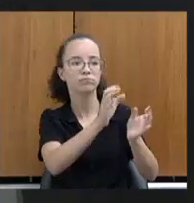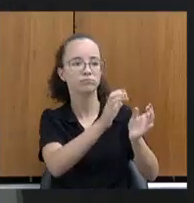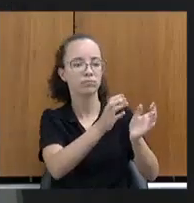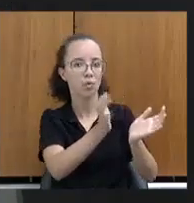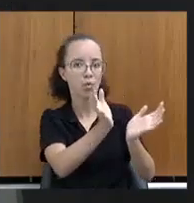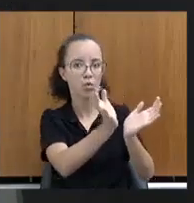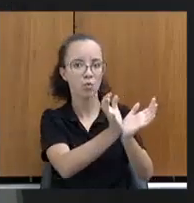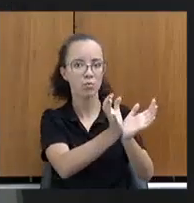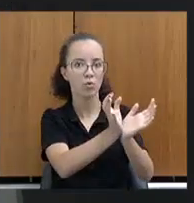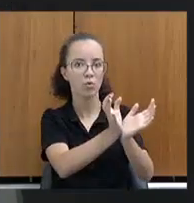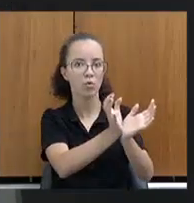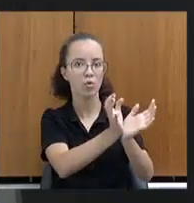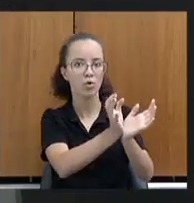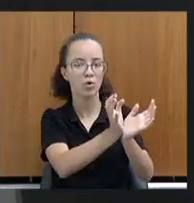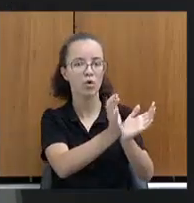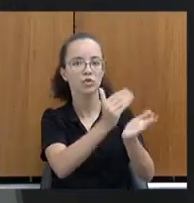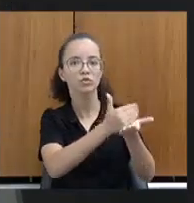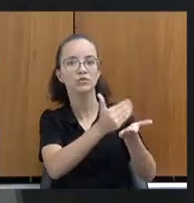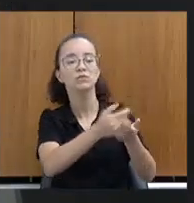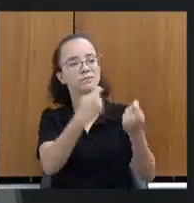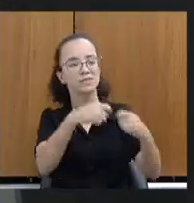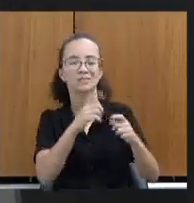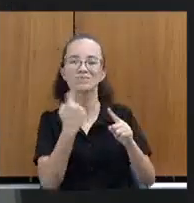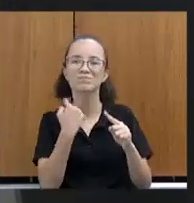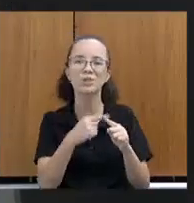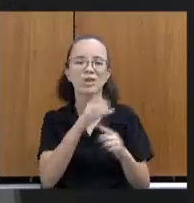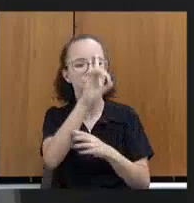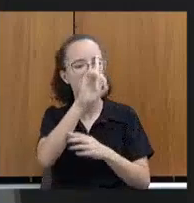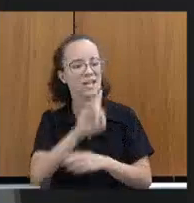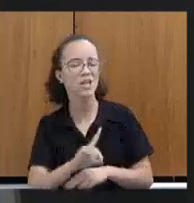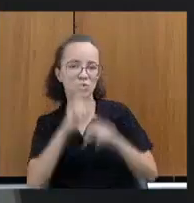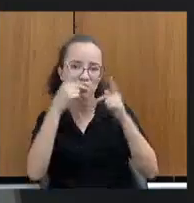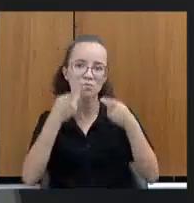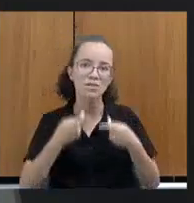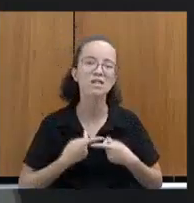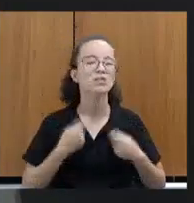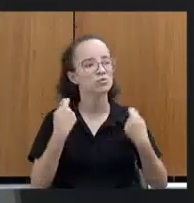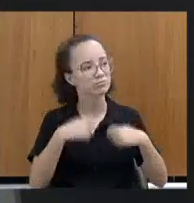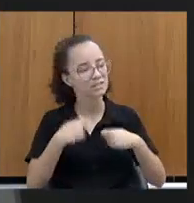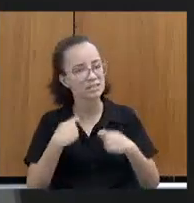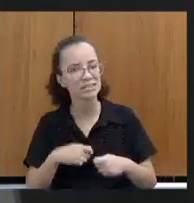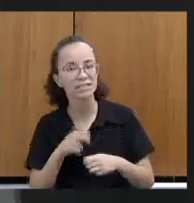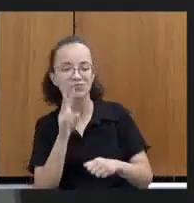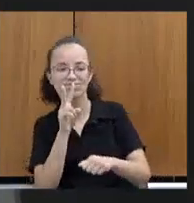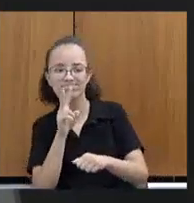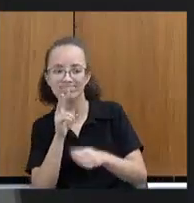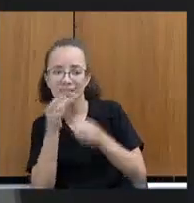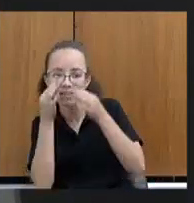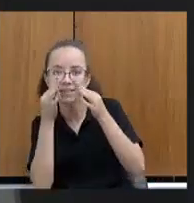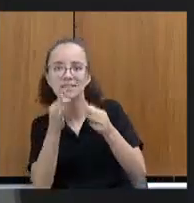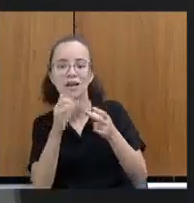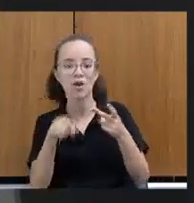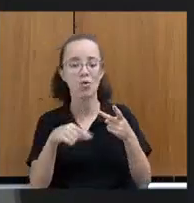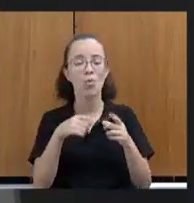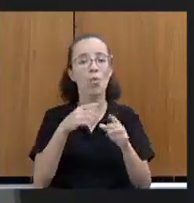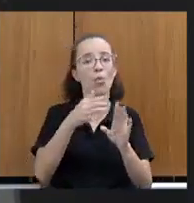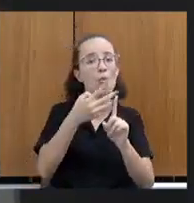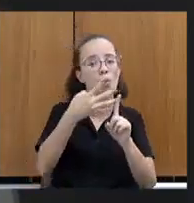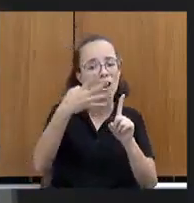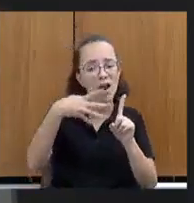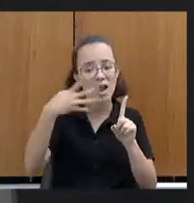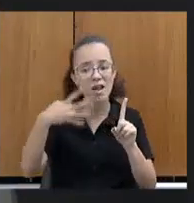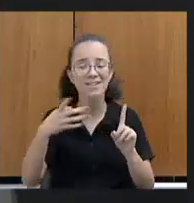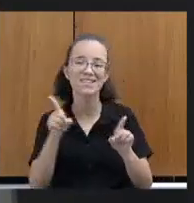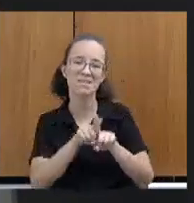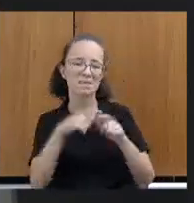para as políticas de direitos humanos. A coordenadoria LGBTQI+, ela ficou invisível